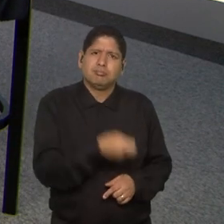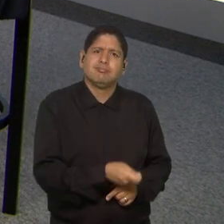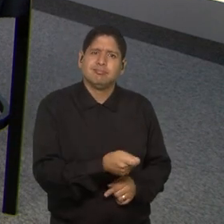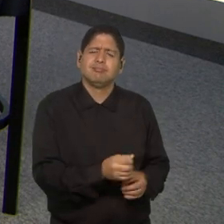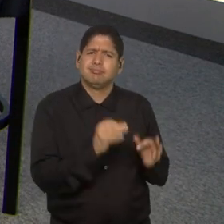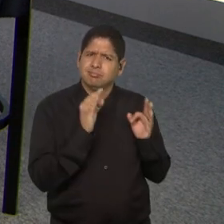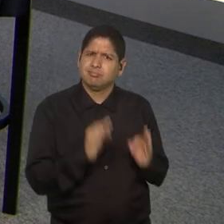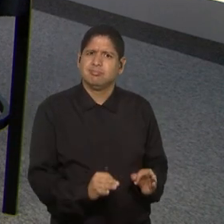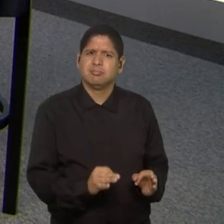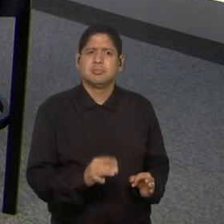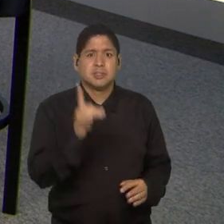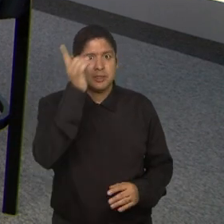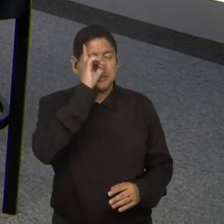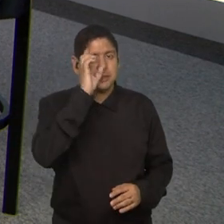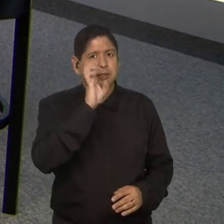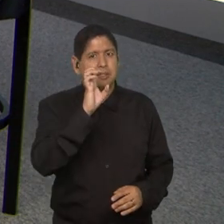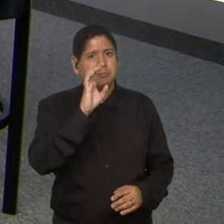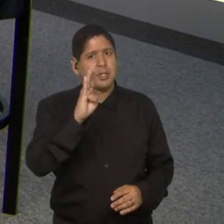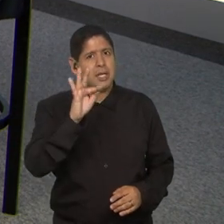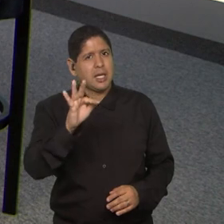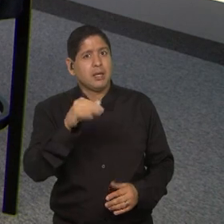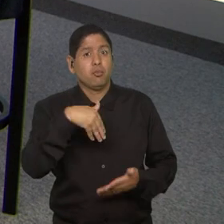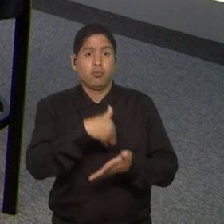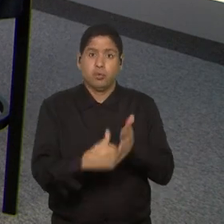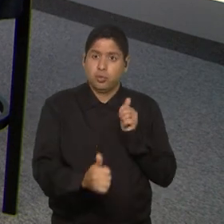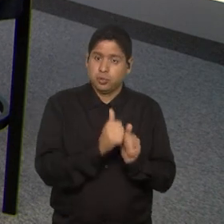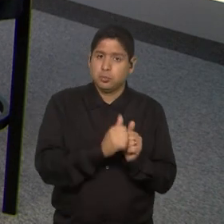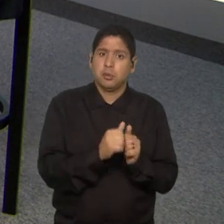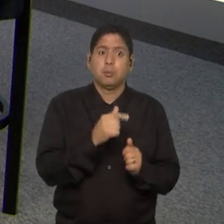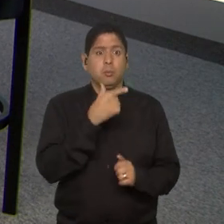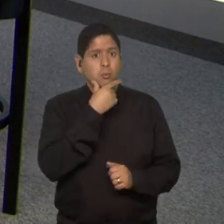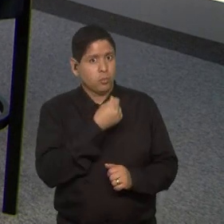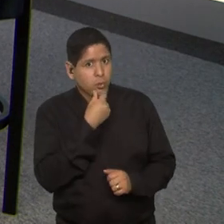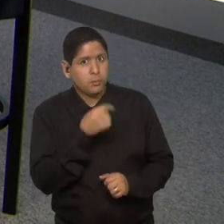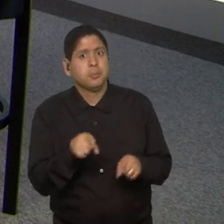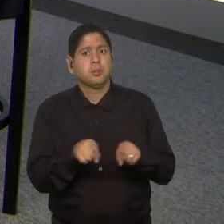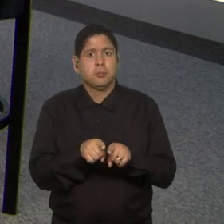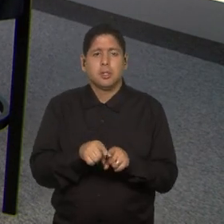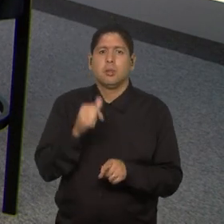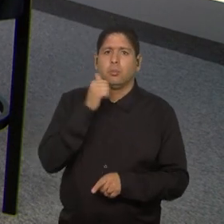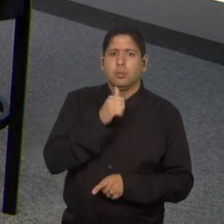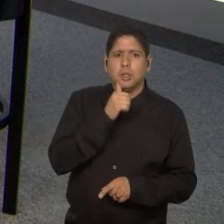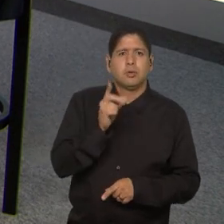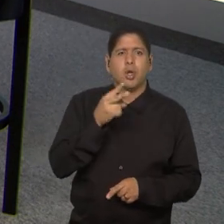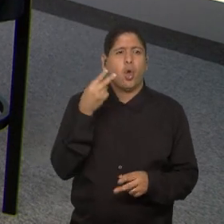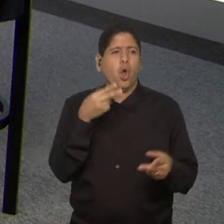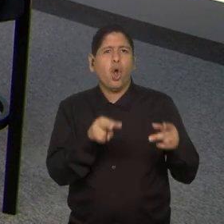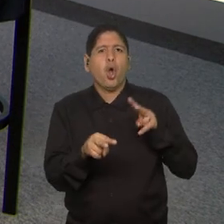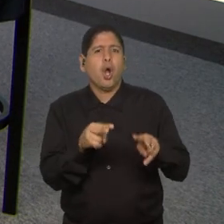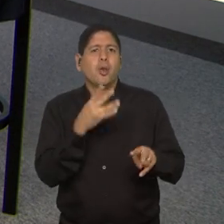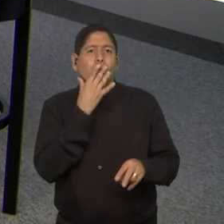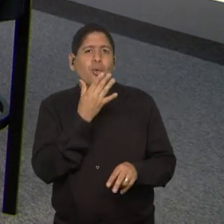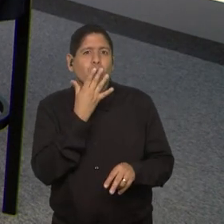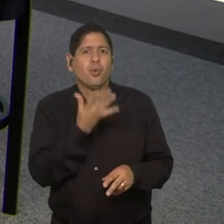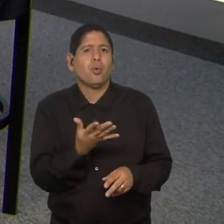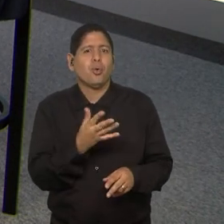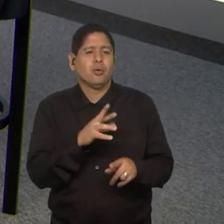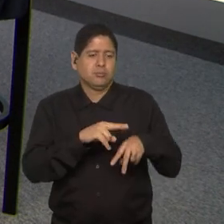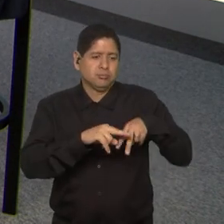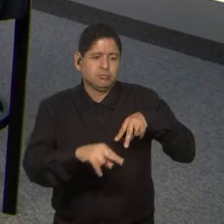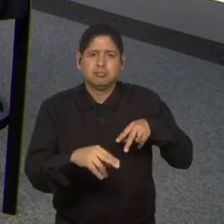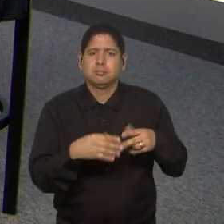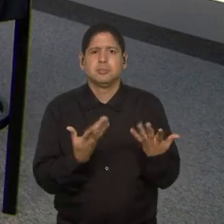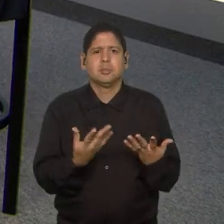assim no dia a dia da CBF. O futebol, ele é para homem, para mulher, ele não olha cor, gênero,